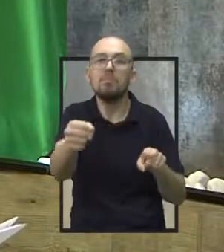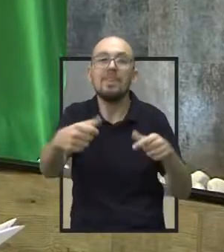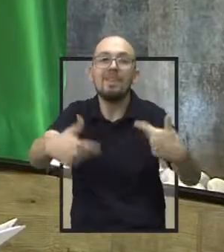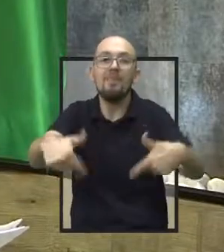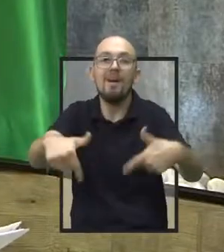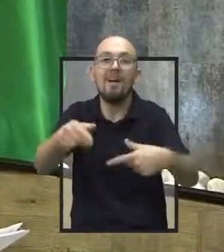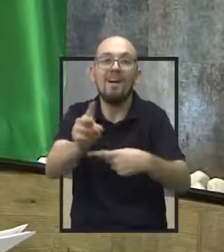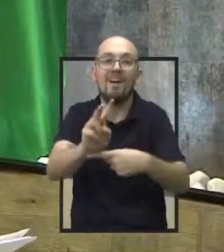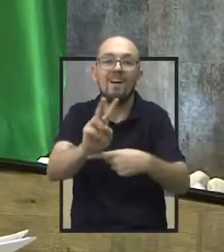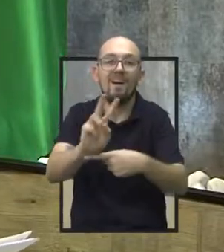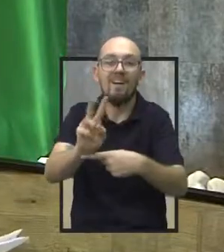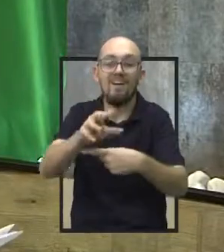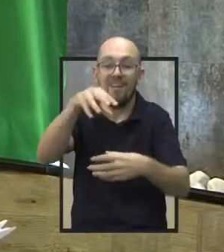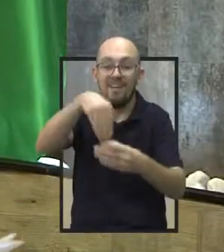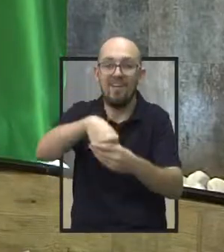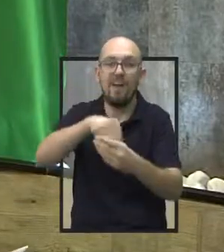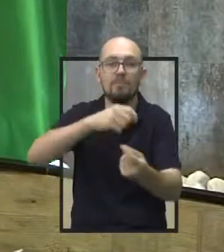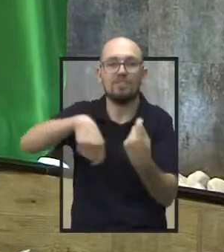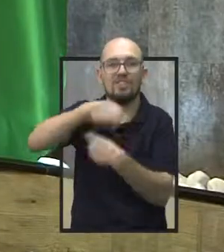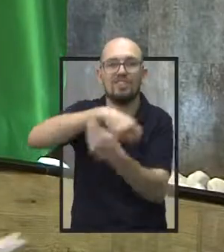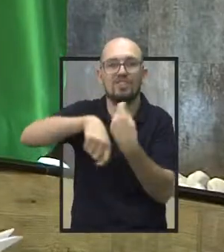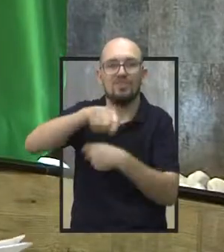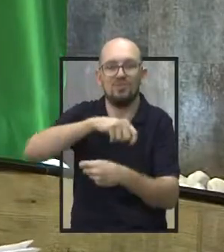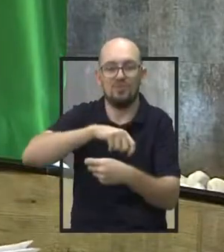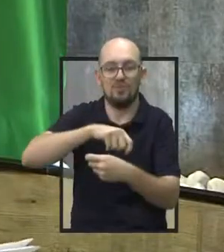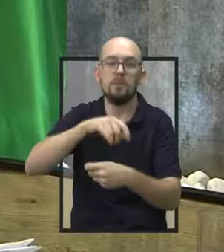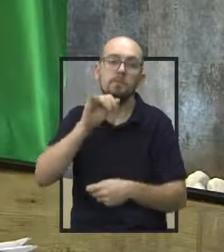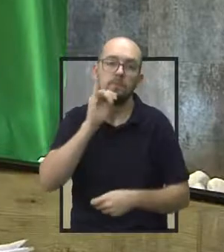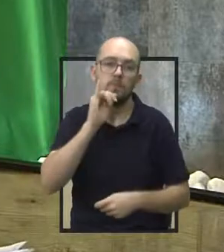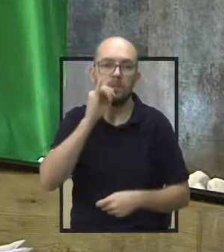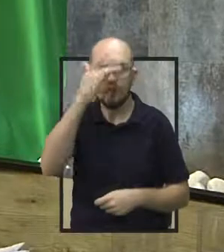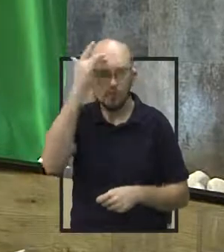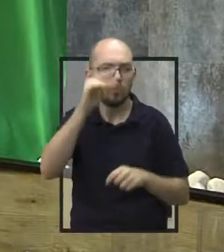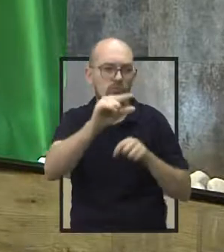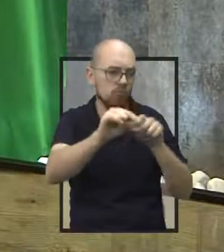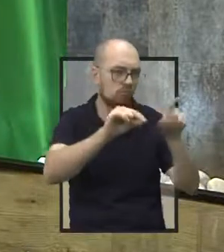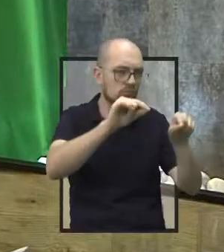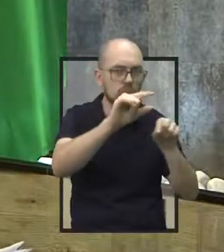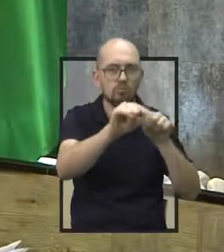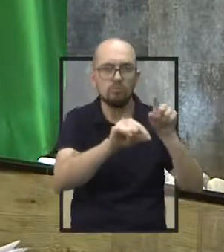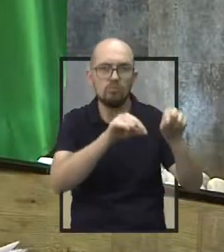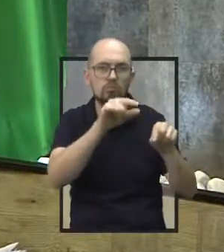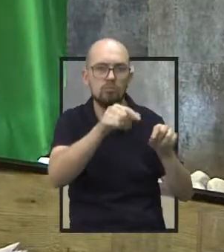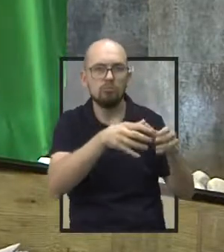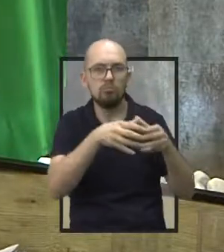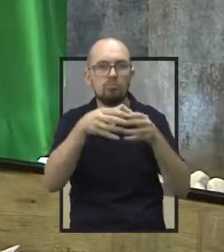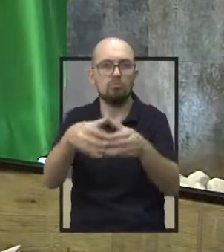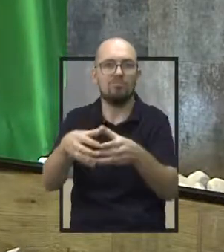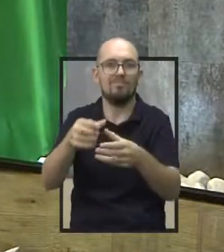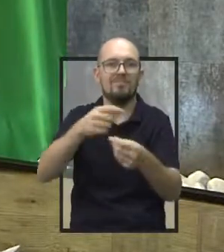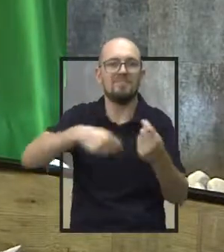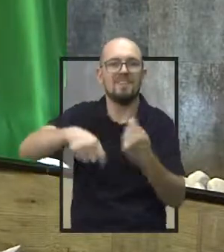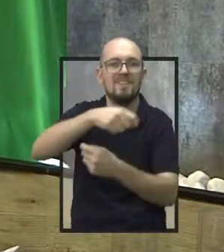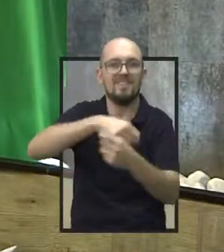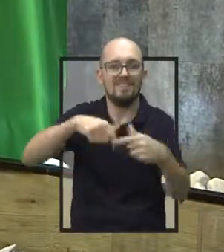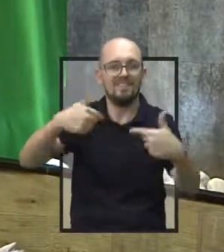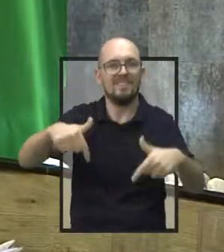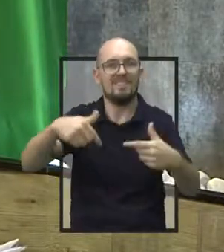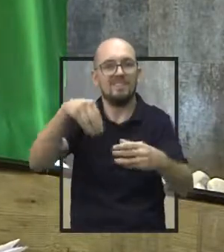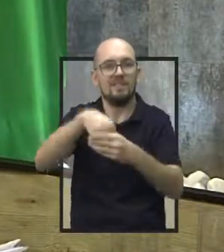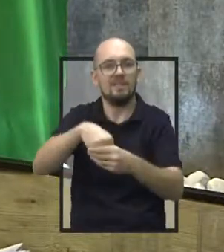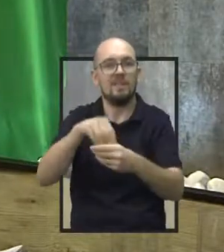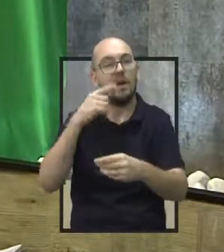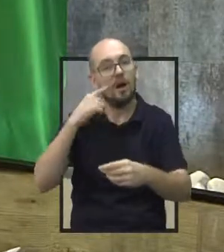parte administrativa da escola, algumas pessoas que têm experiência em administrar, ou experiência